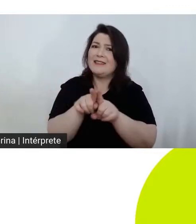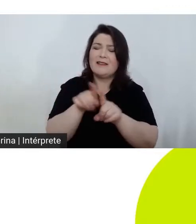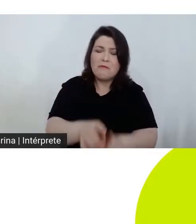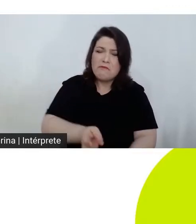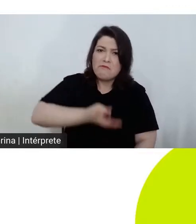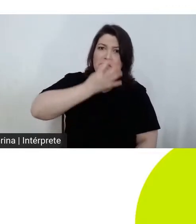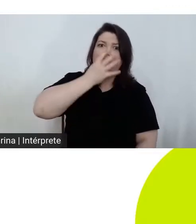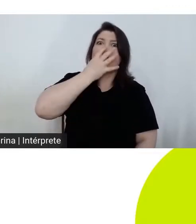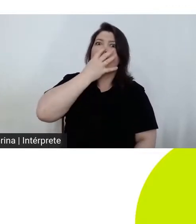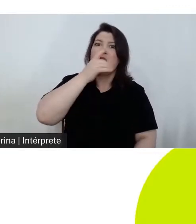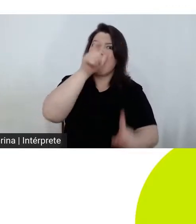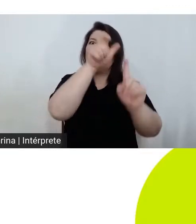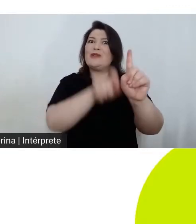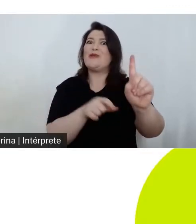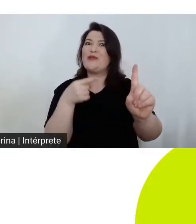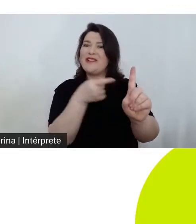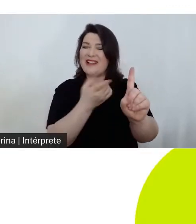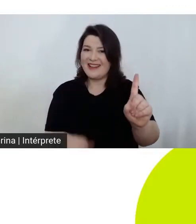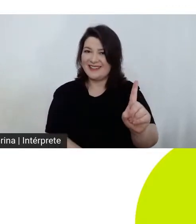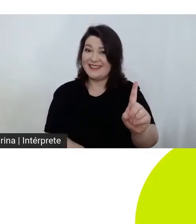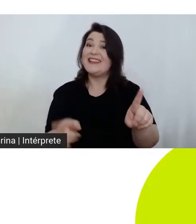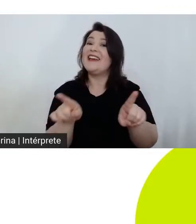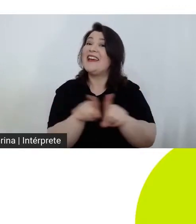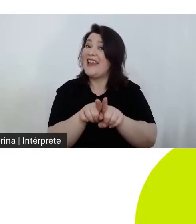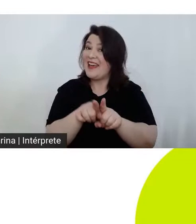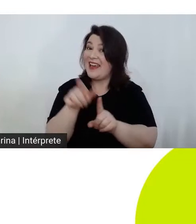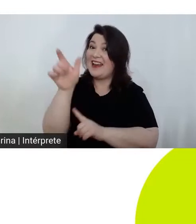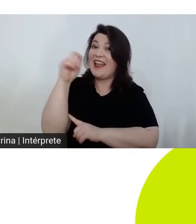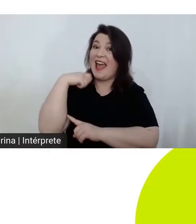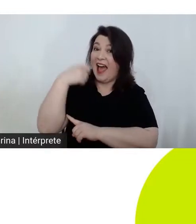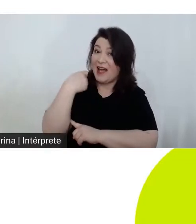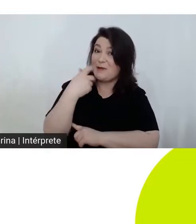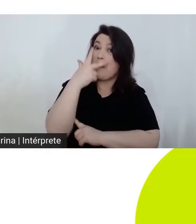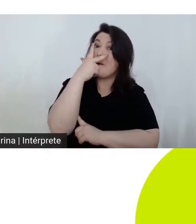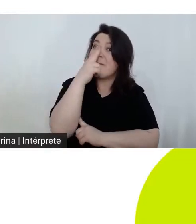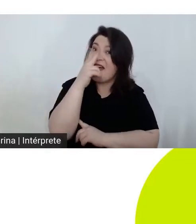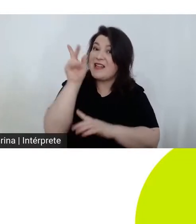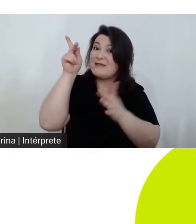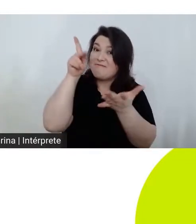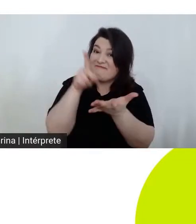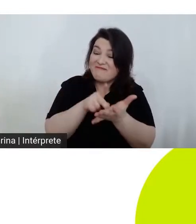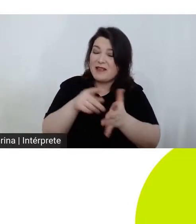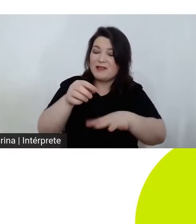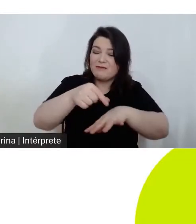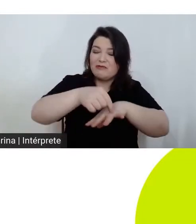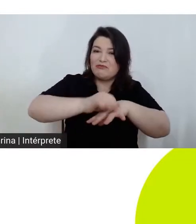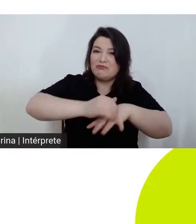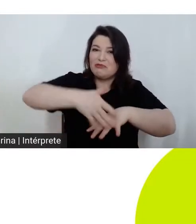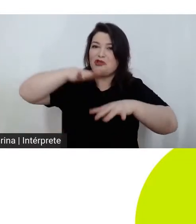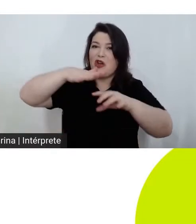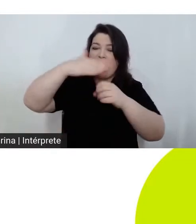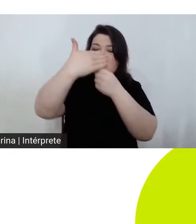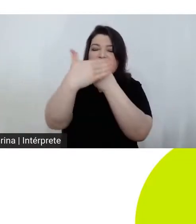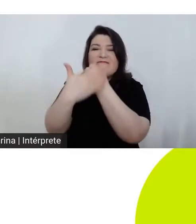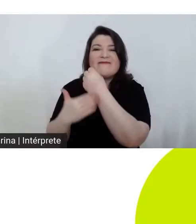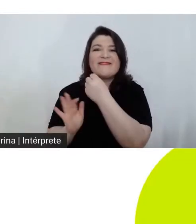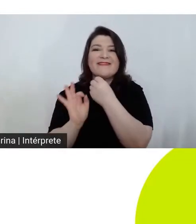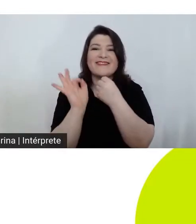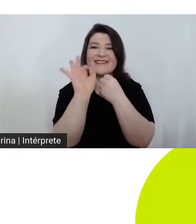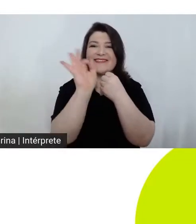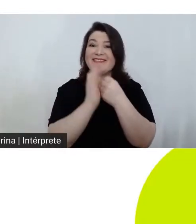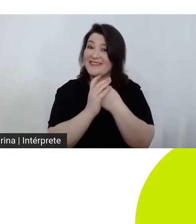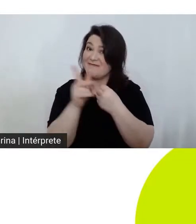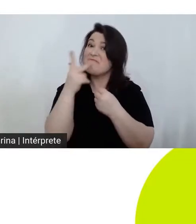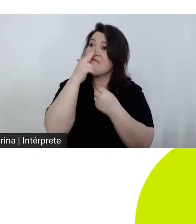Howard. Ele mesmo parece uma joia bruta, lapidada pelos diretores. O filme vai se